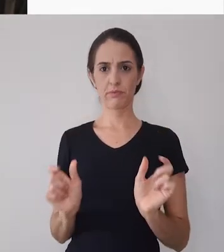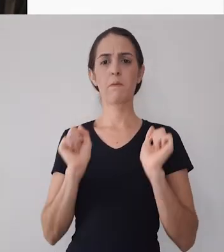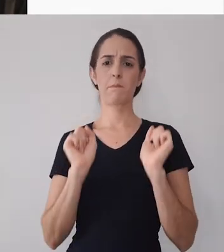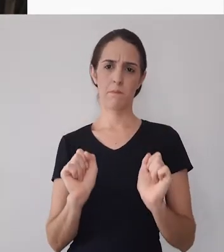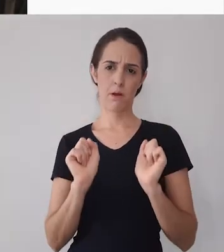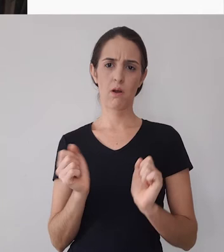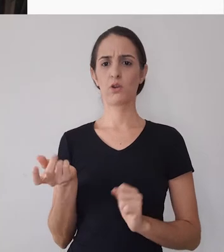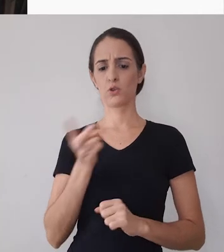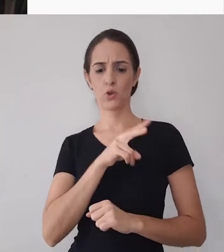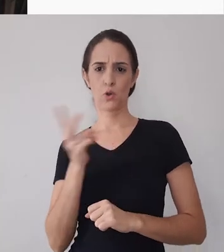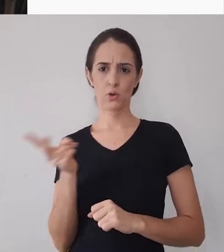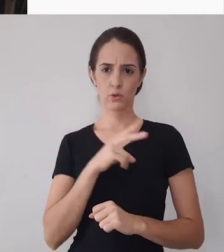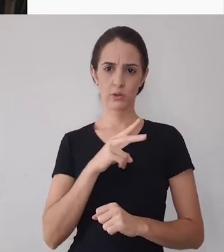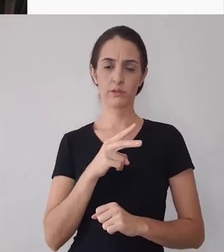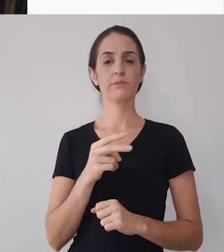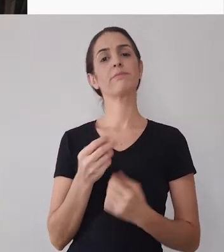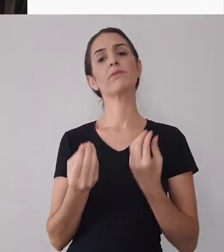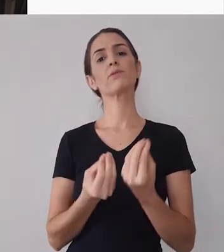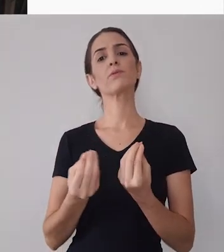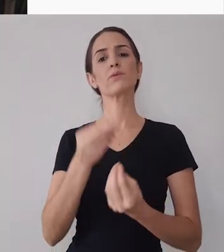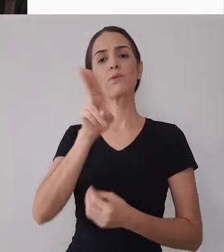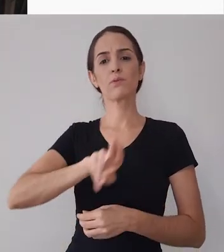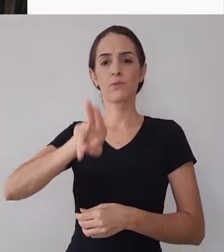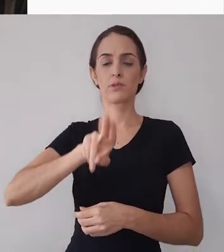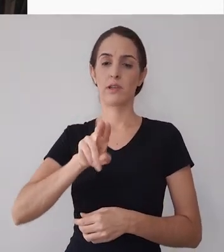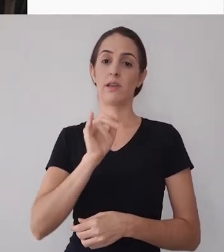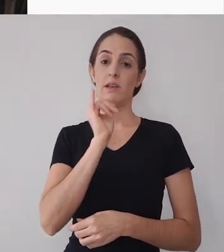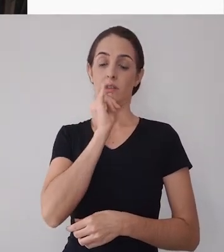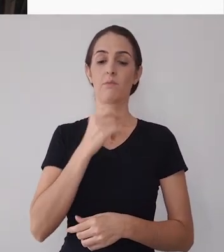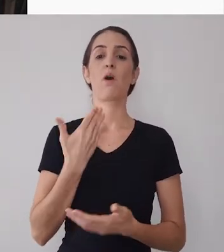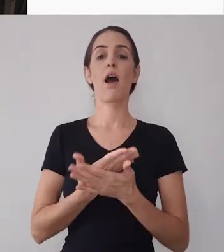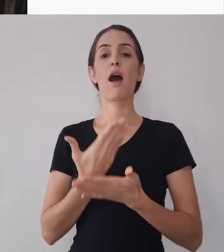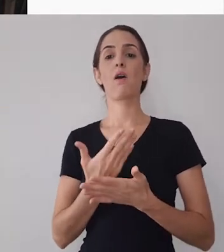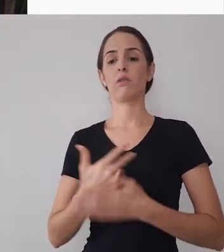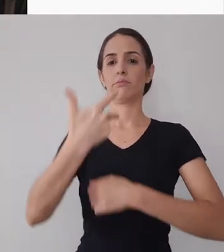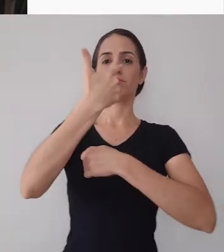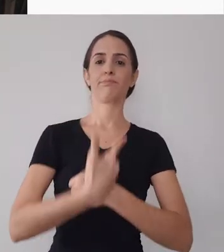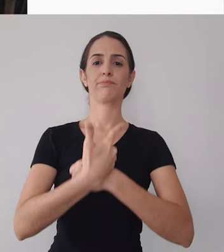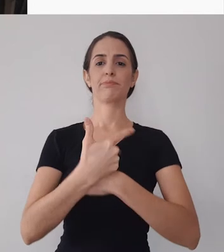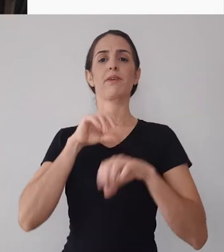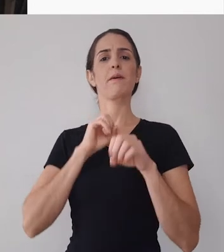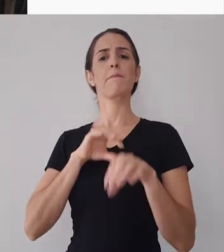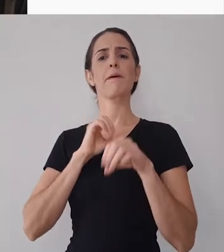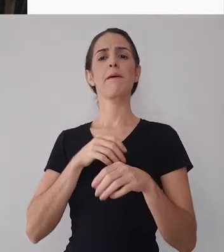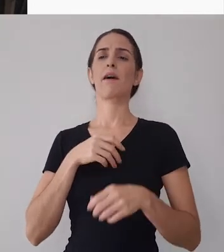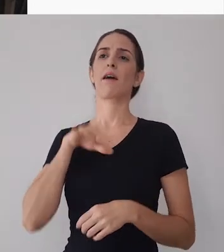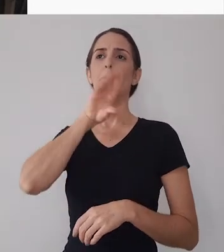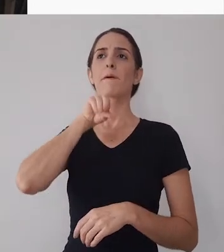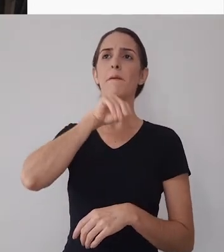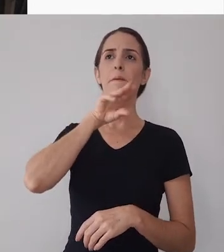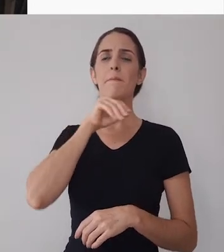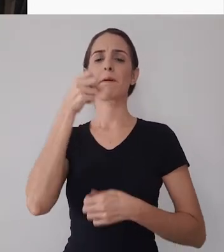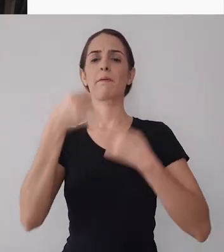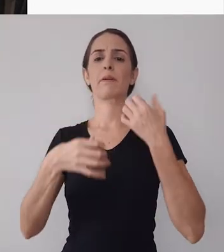dividir cortar mais um pedaço como que isso pode ser útil para você digamos que você foi gravando uma vídeo aula e à